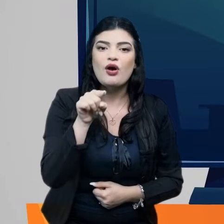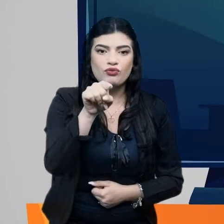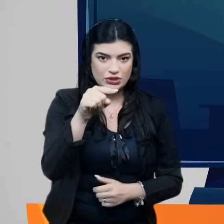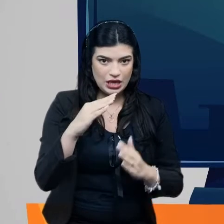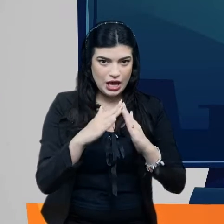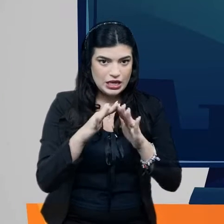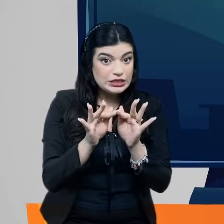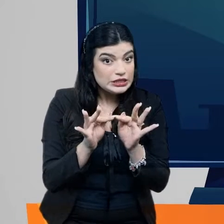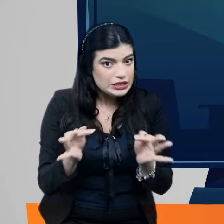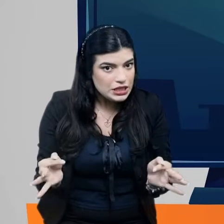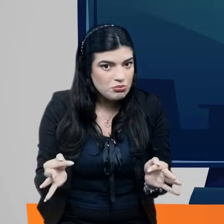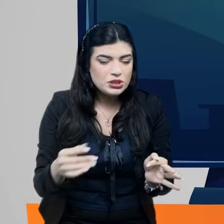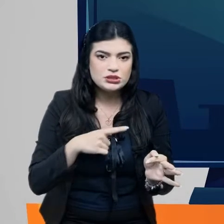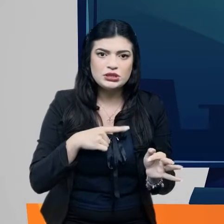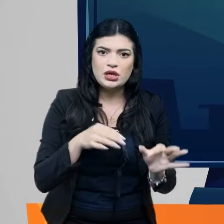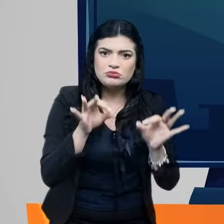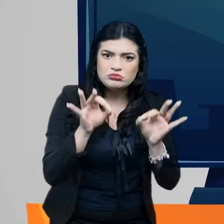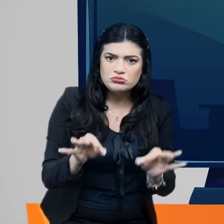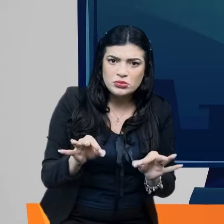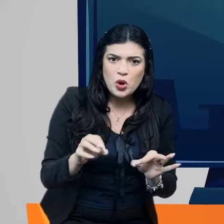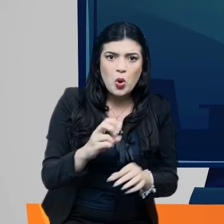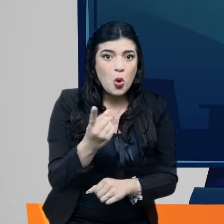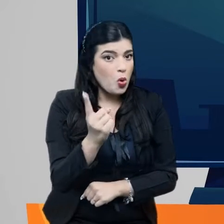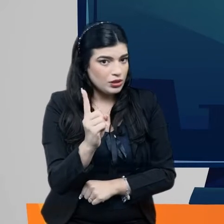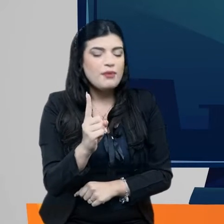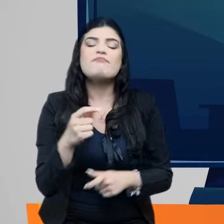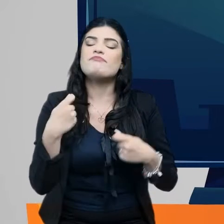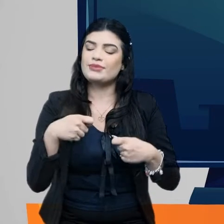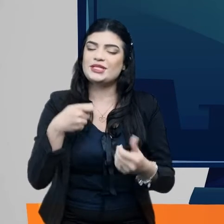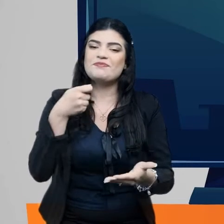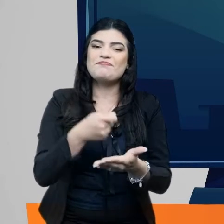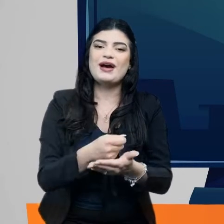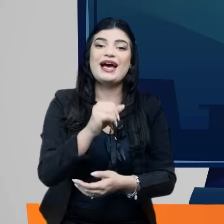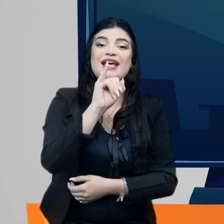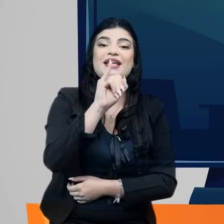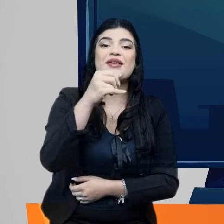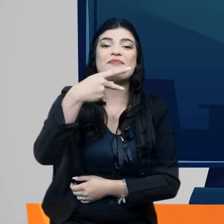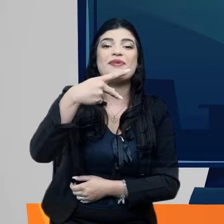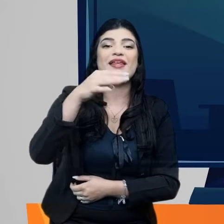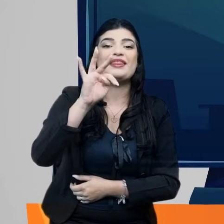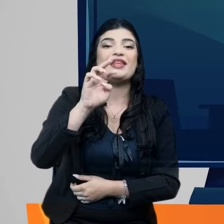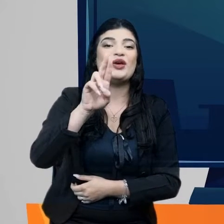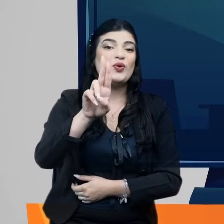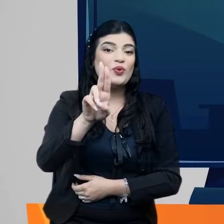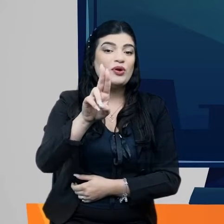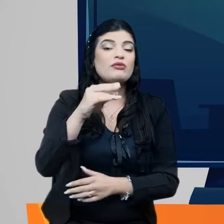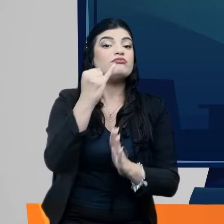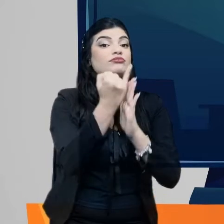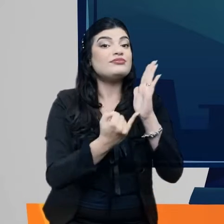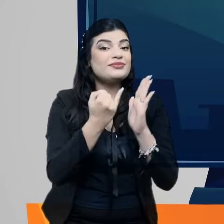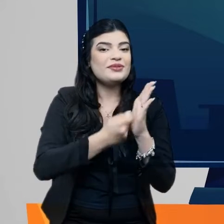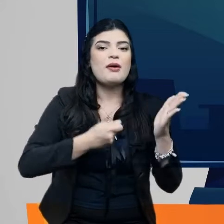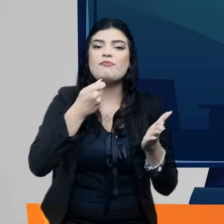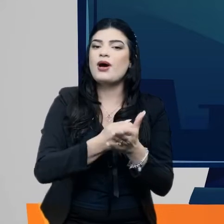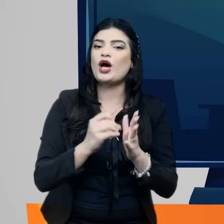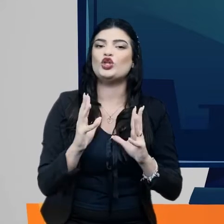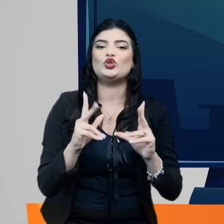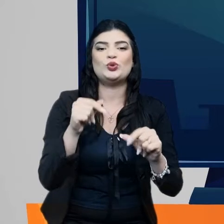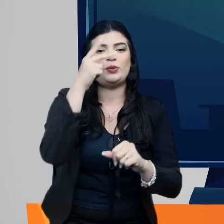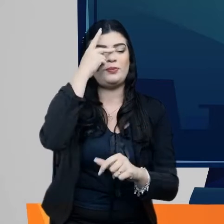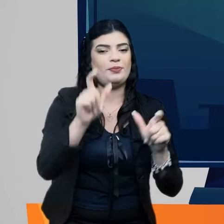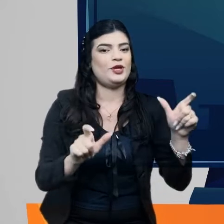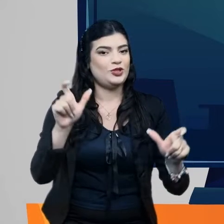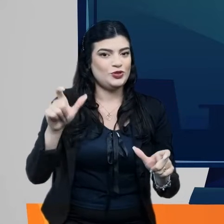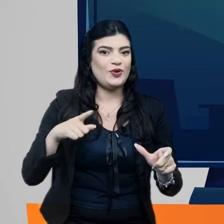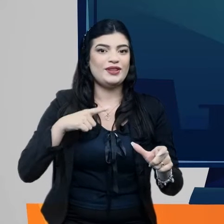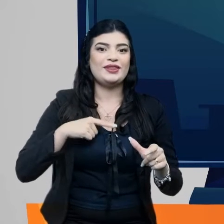Mesmo uma casa simples, regularizado ou não, precisa pagar o IPTU. O imposto deve ser pago por todas